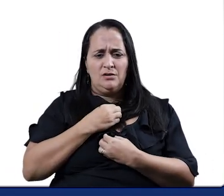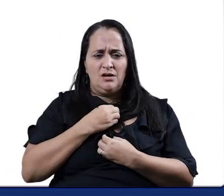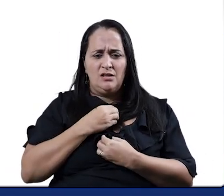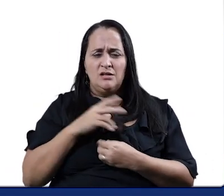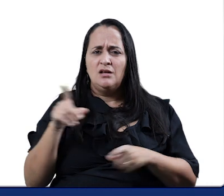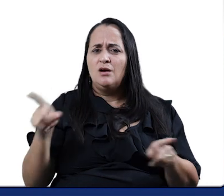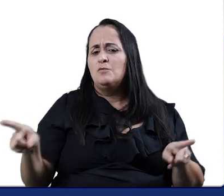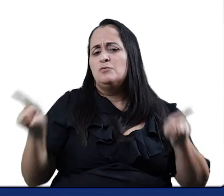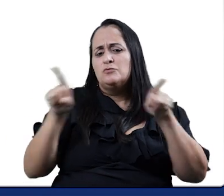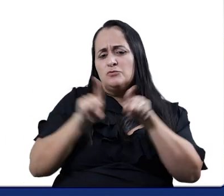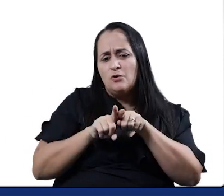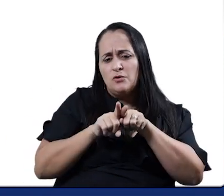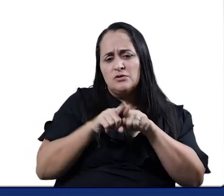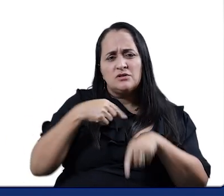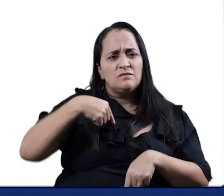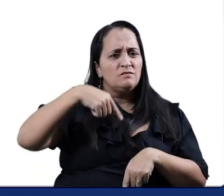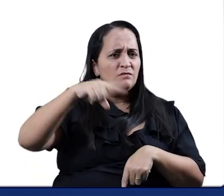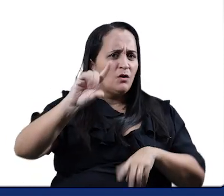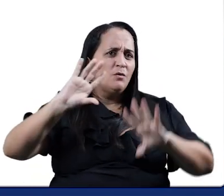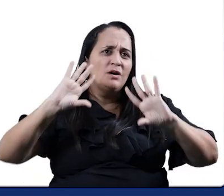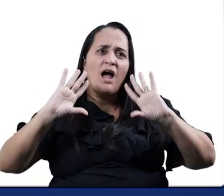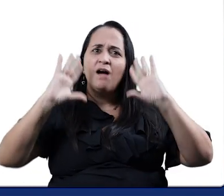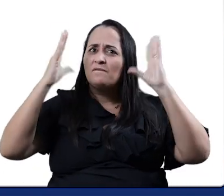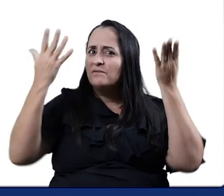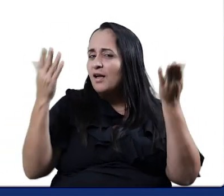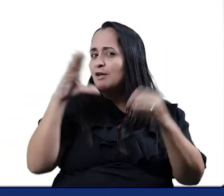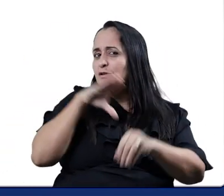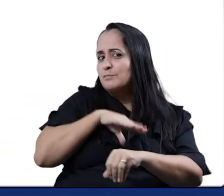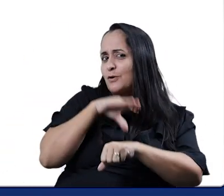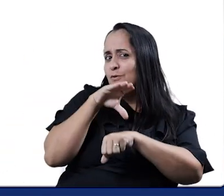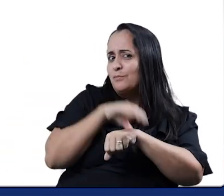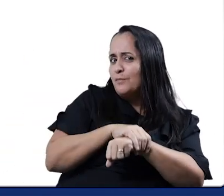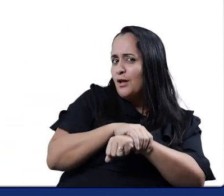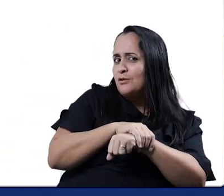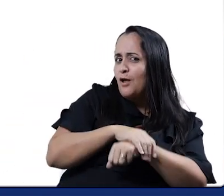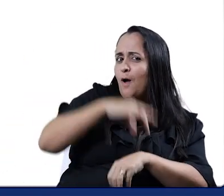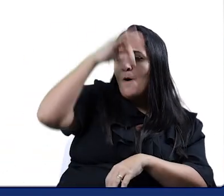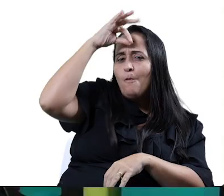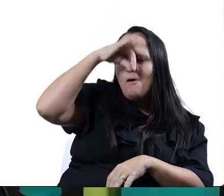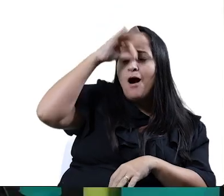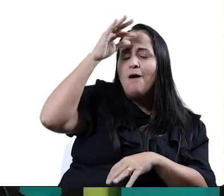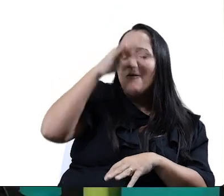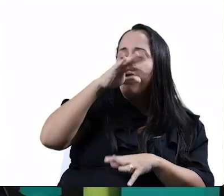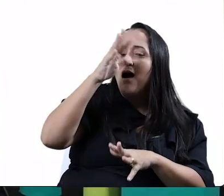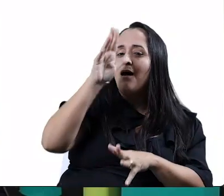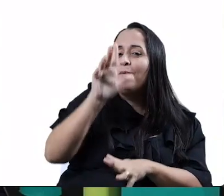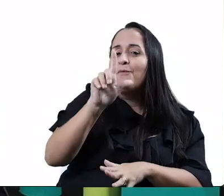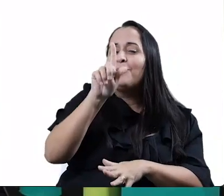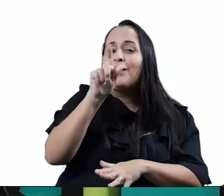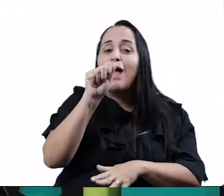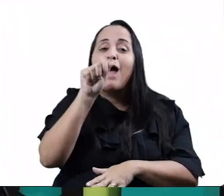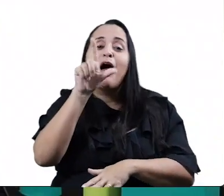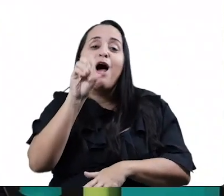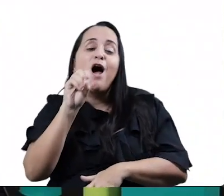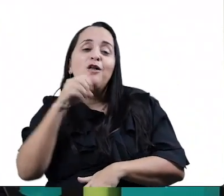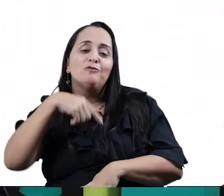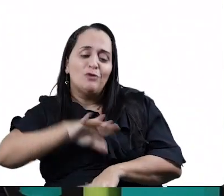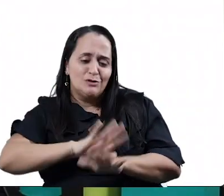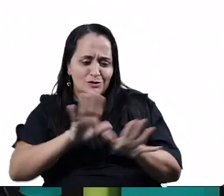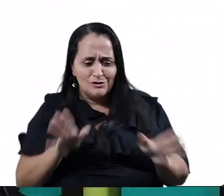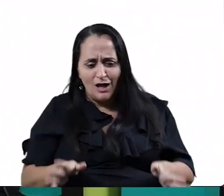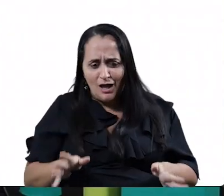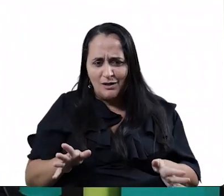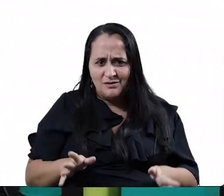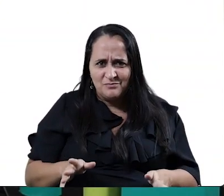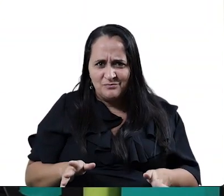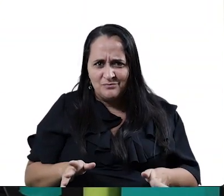O galo e a galinha foi a festa em Portugal. O galo foi de saia e a galinha de avental. É